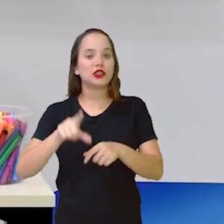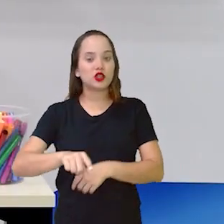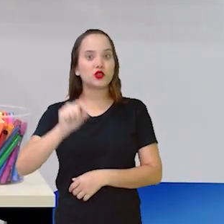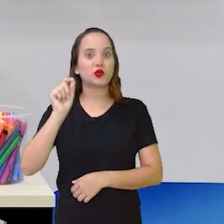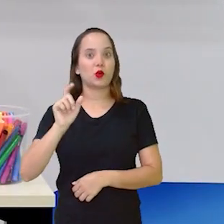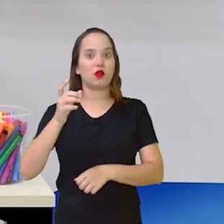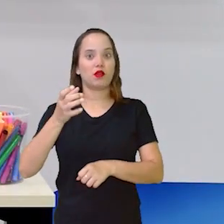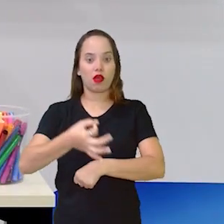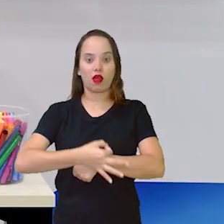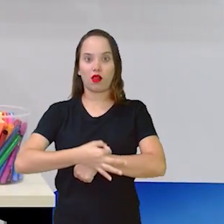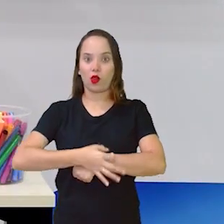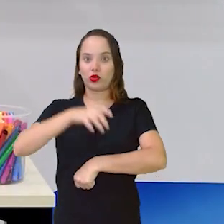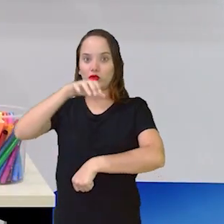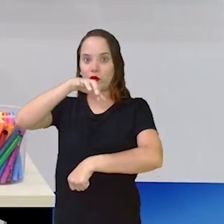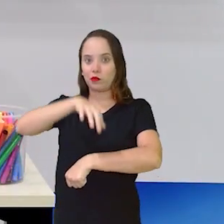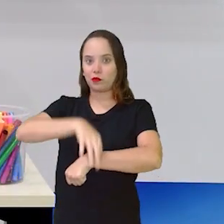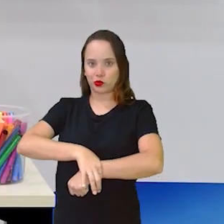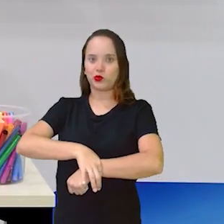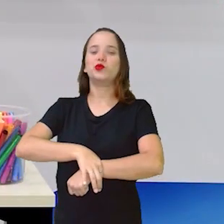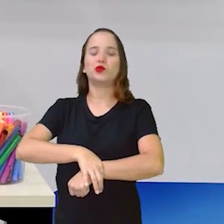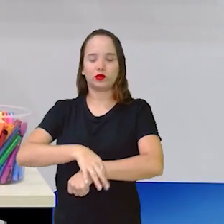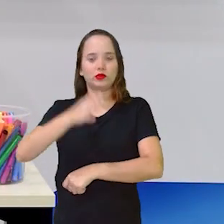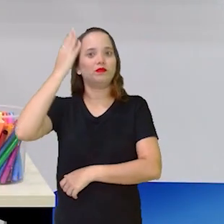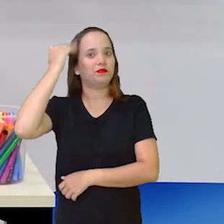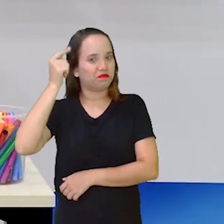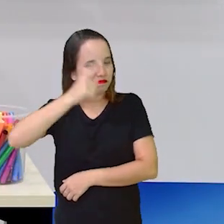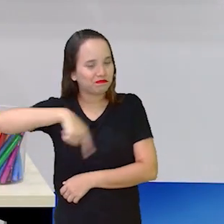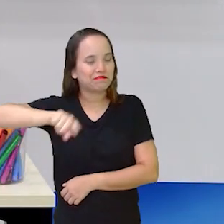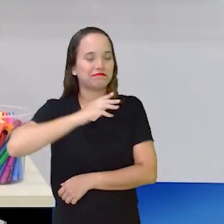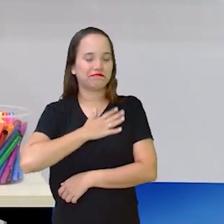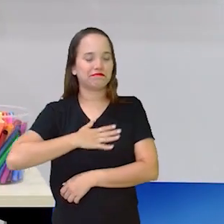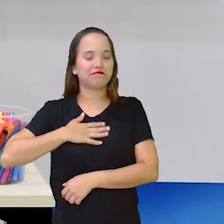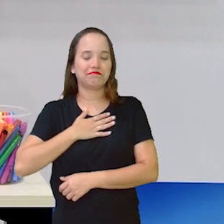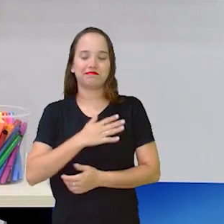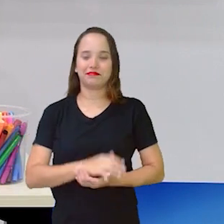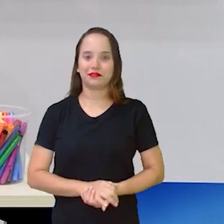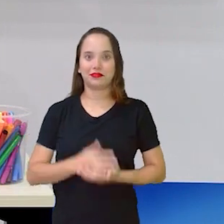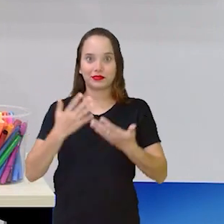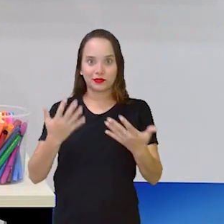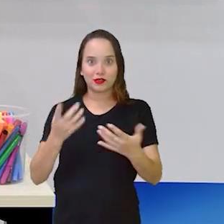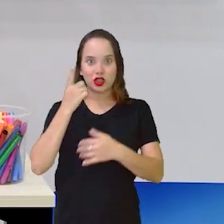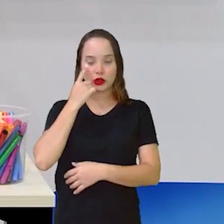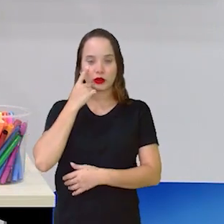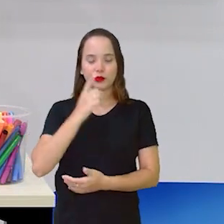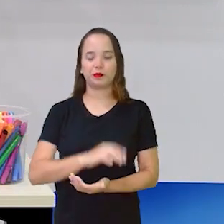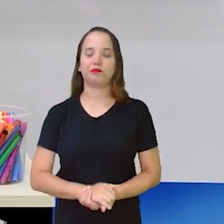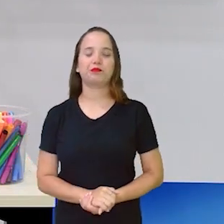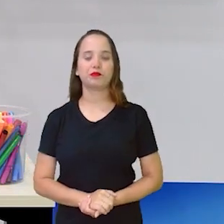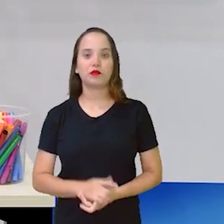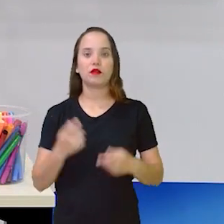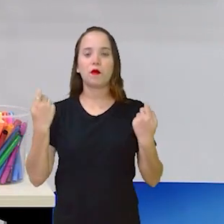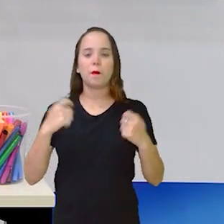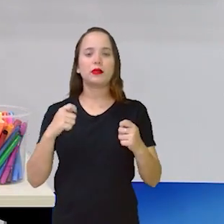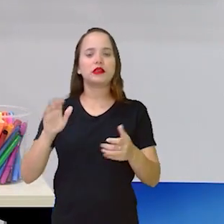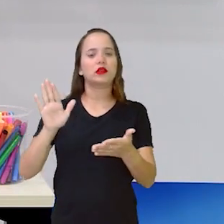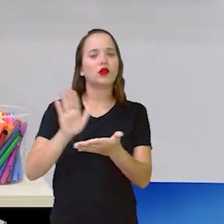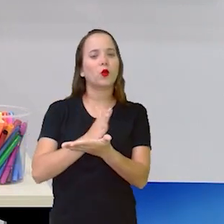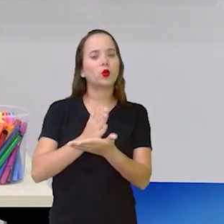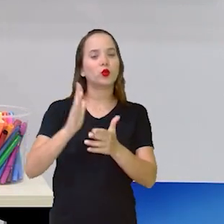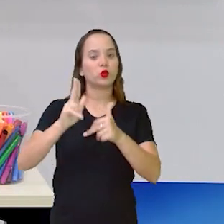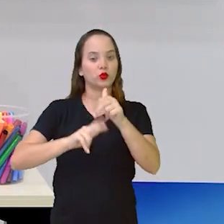pulso. Que eu sei que vocês gostam bastante. Então, olha só. Nós vamos precisar de alguns